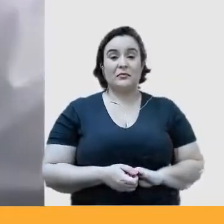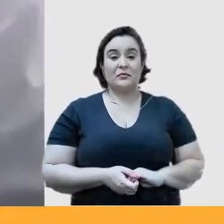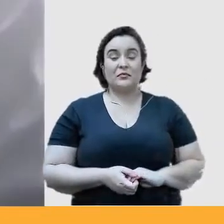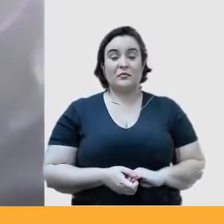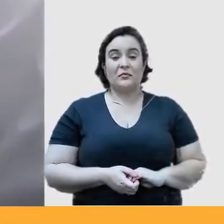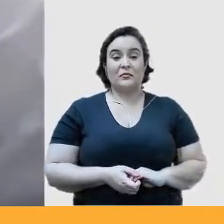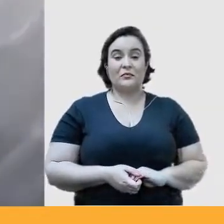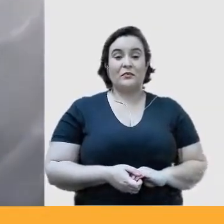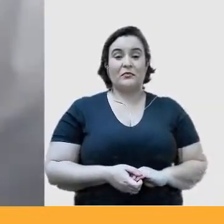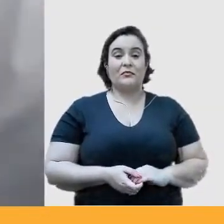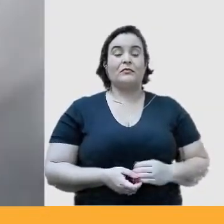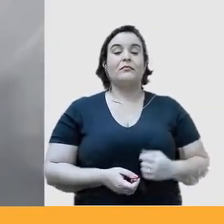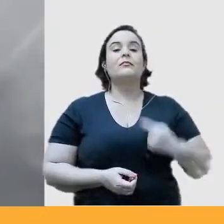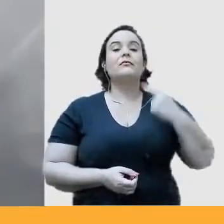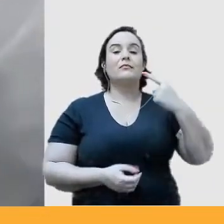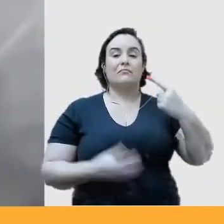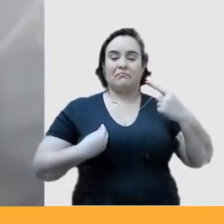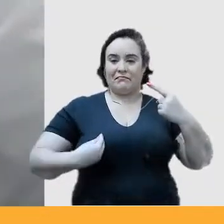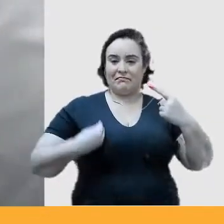presente,